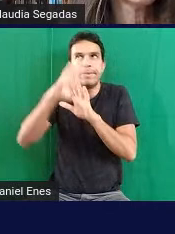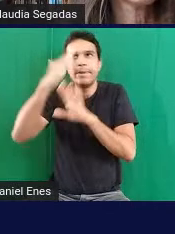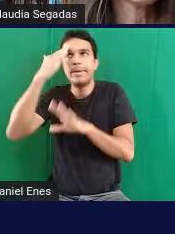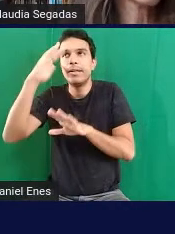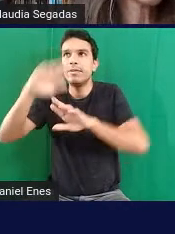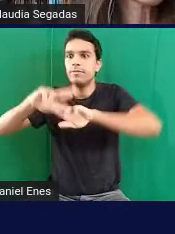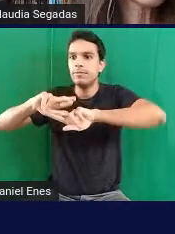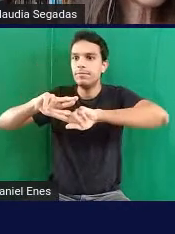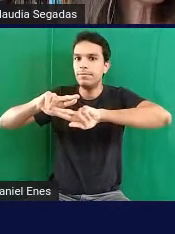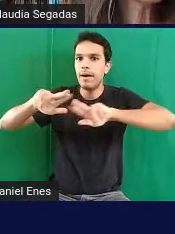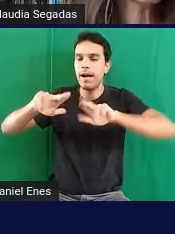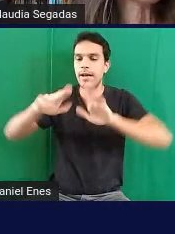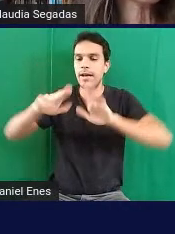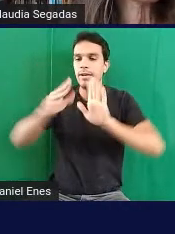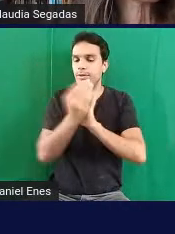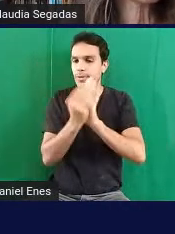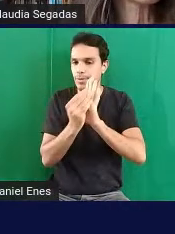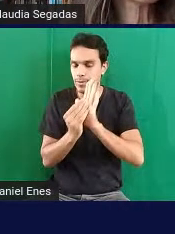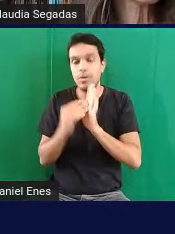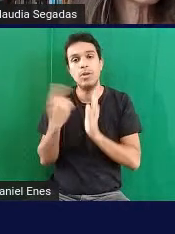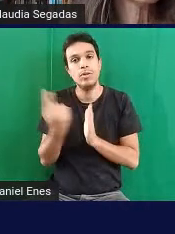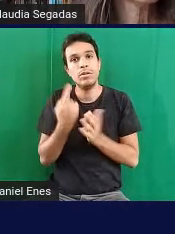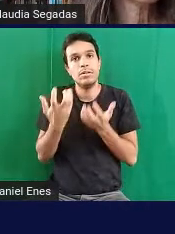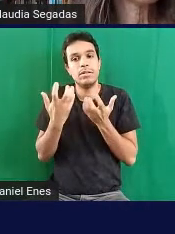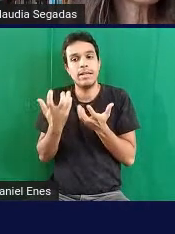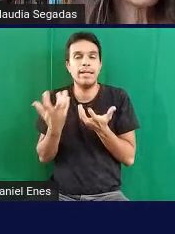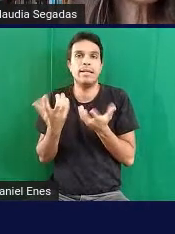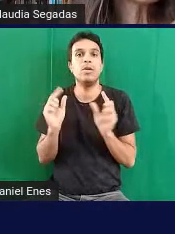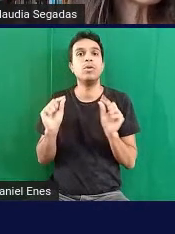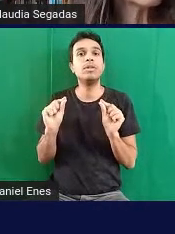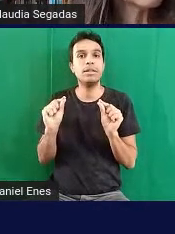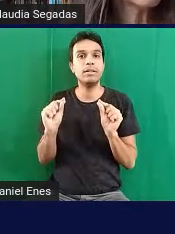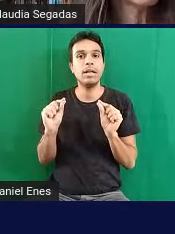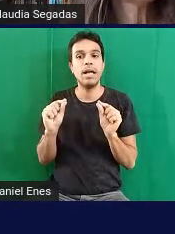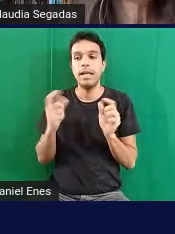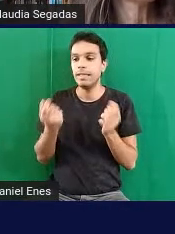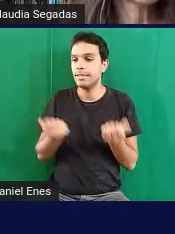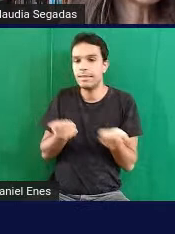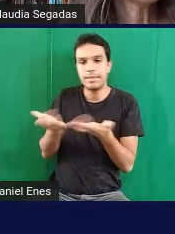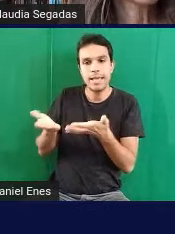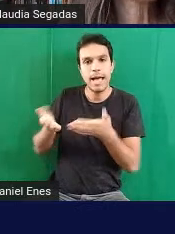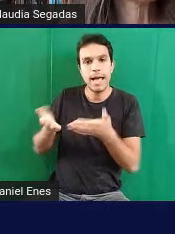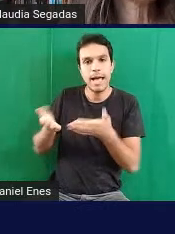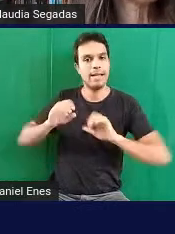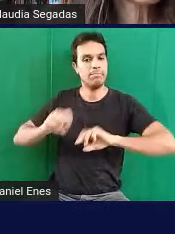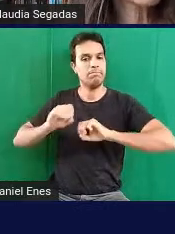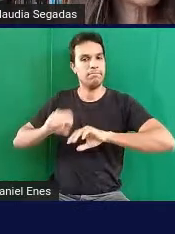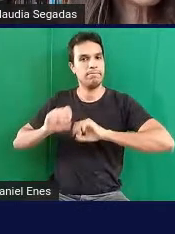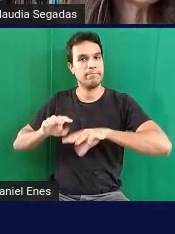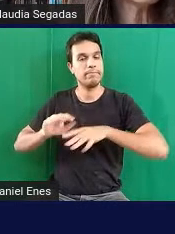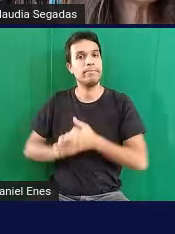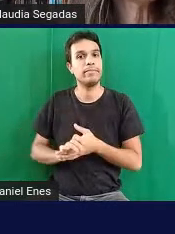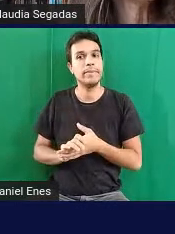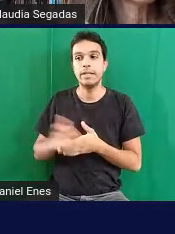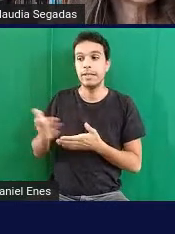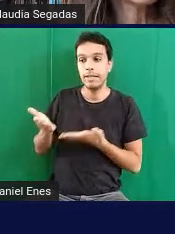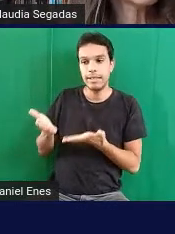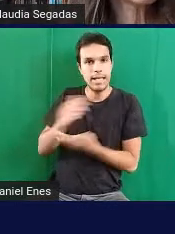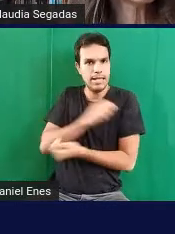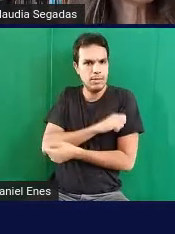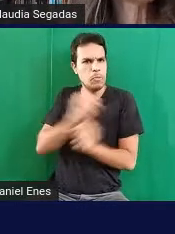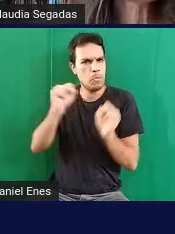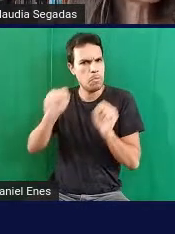conteúdo a gente está querendo ao final das contas propiciar ensino para que o aluno possa aprender